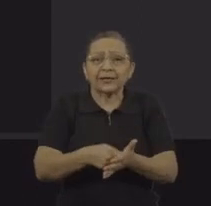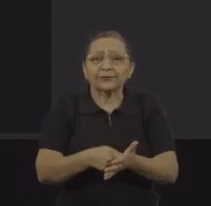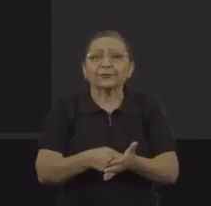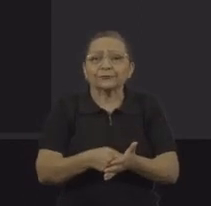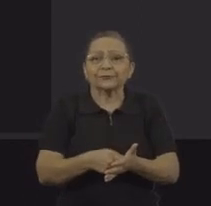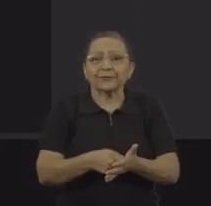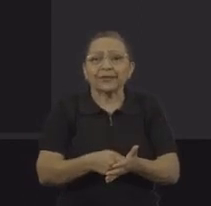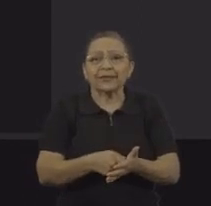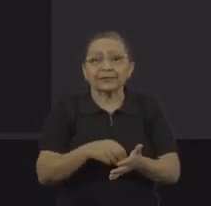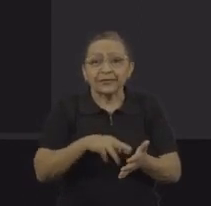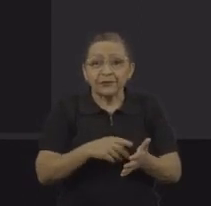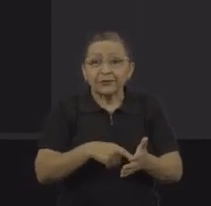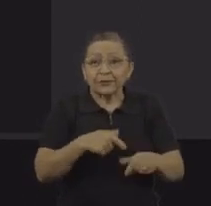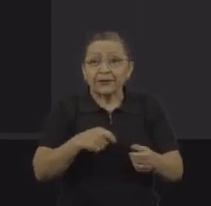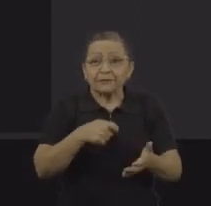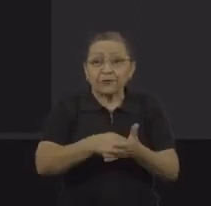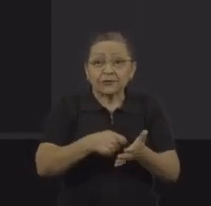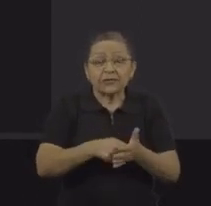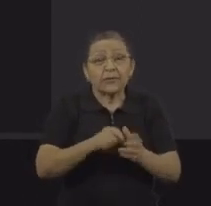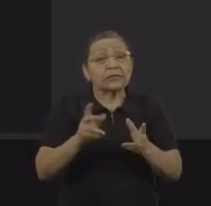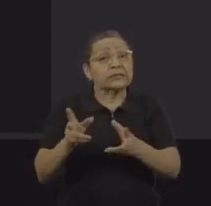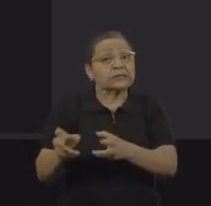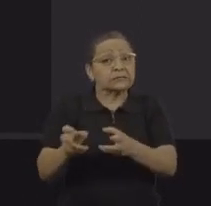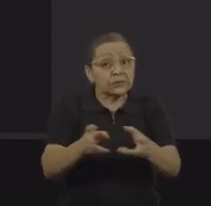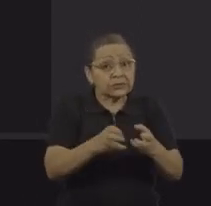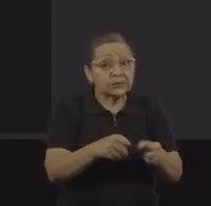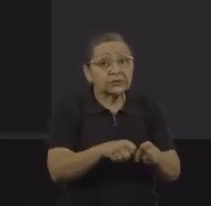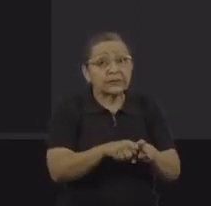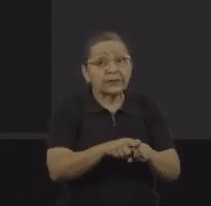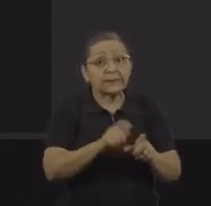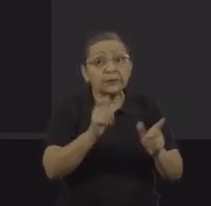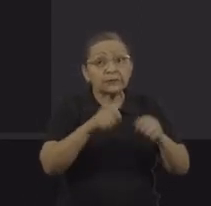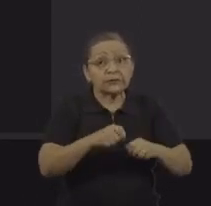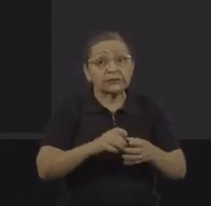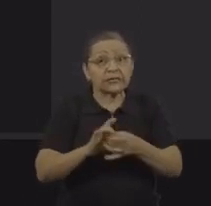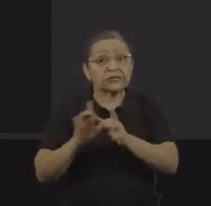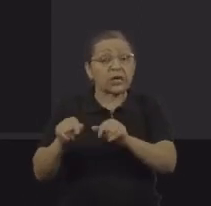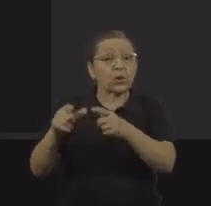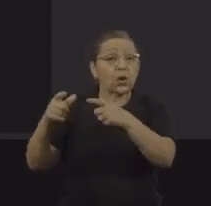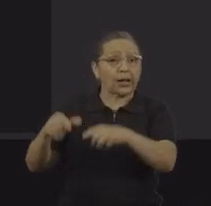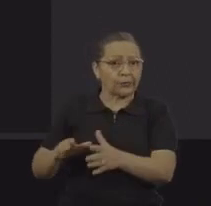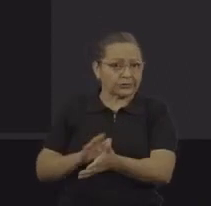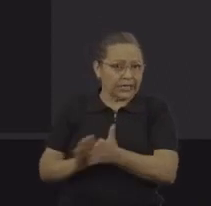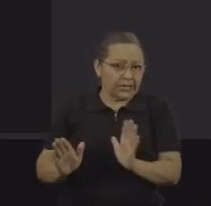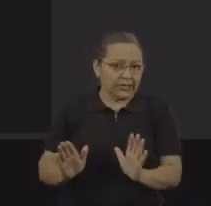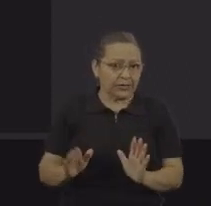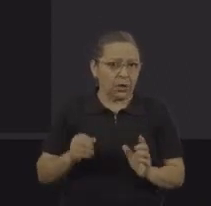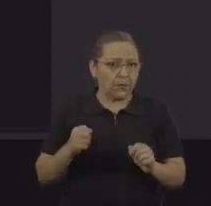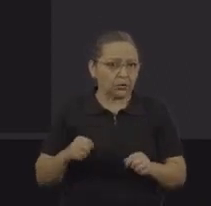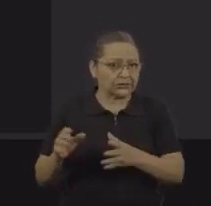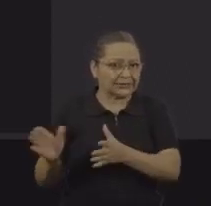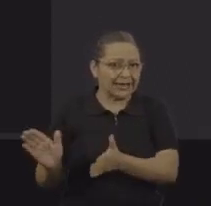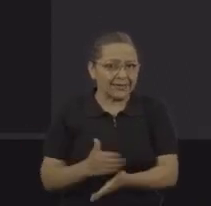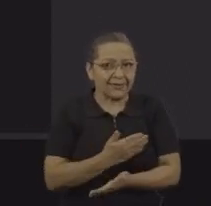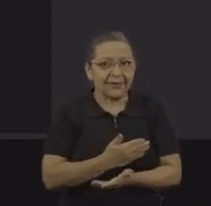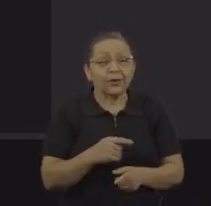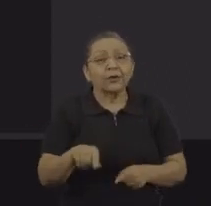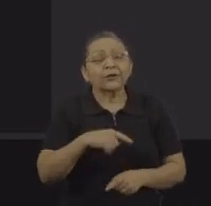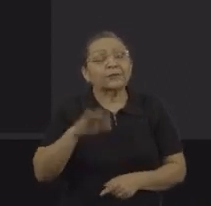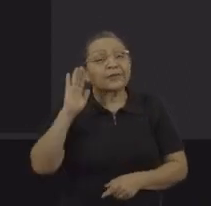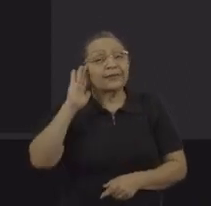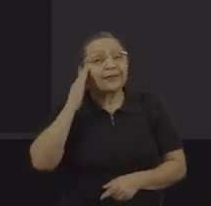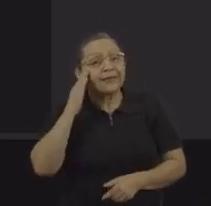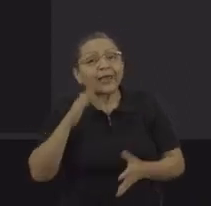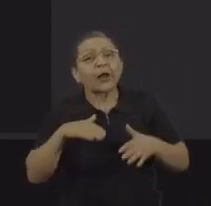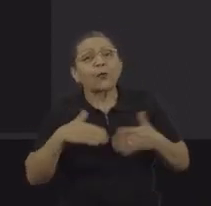trabalhador está submetido a uma situação de exploração sem a possibilidade de deixar o local. E aqui a questão é a gente entender quais são os